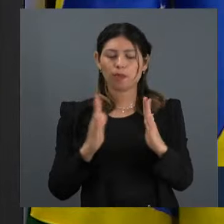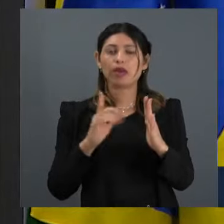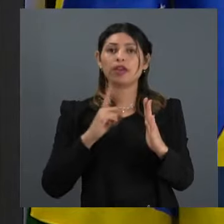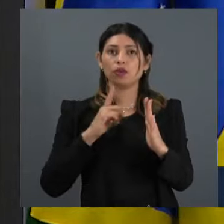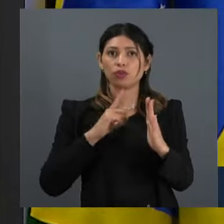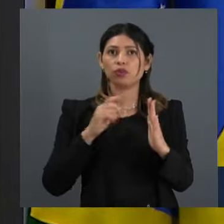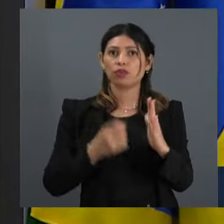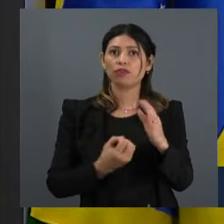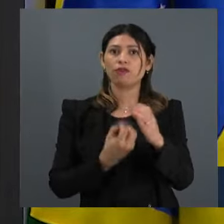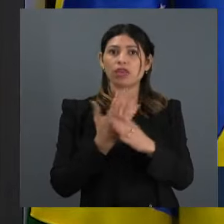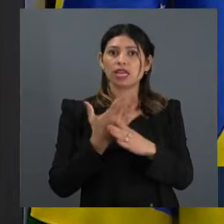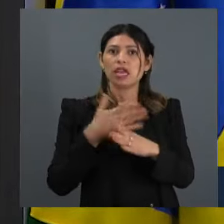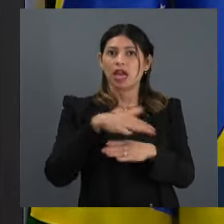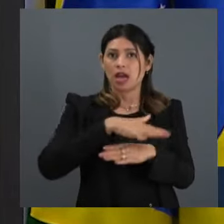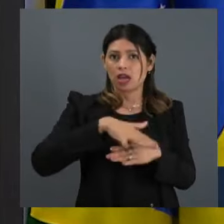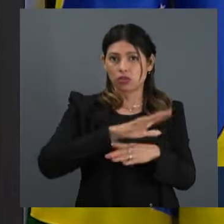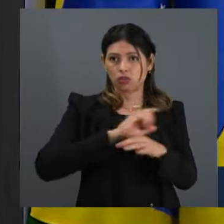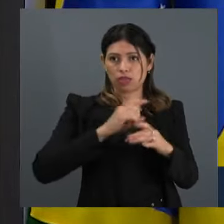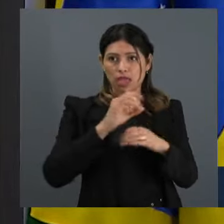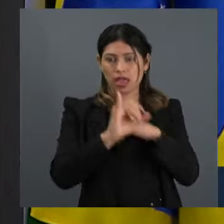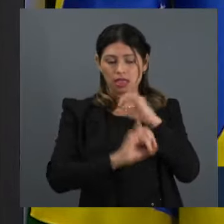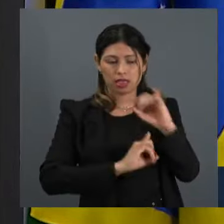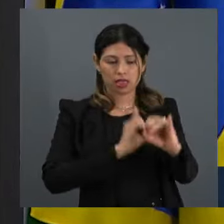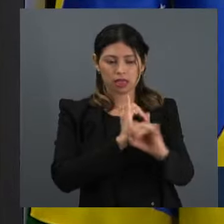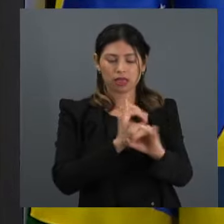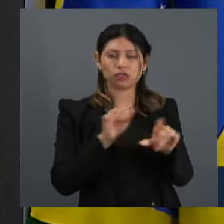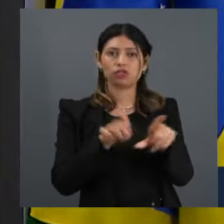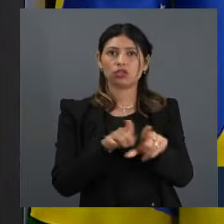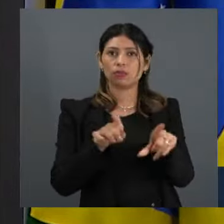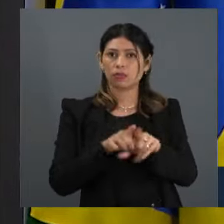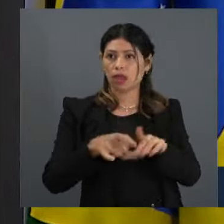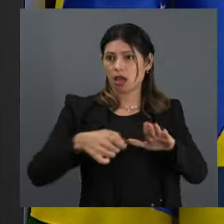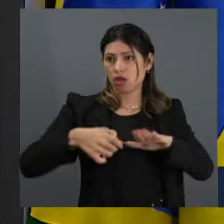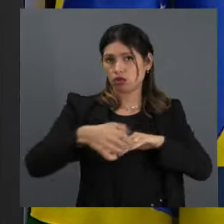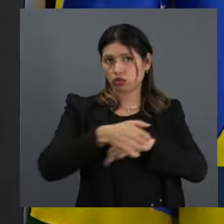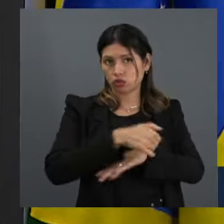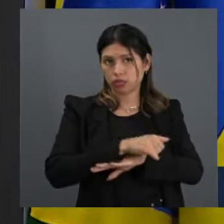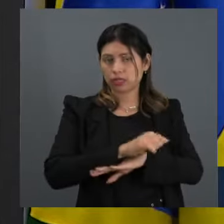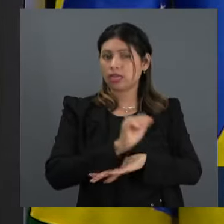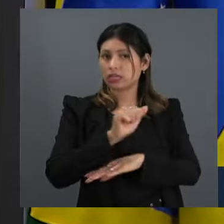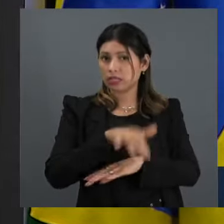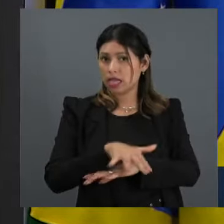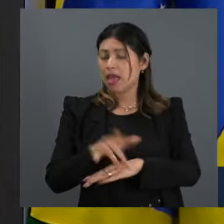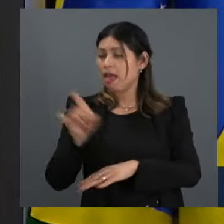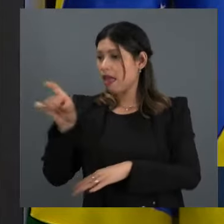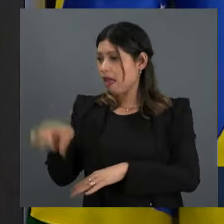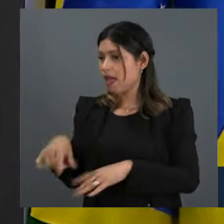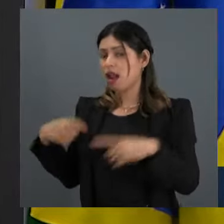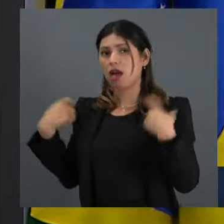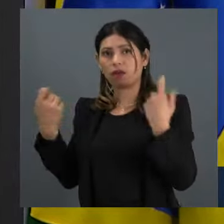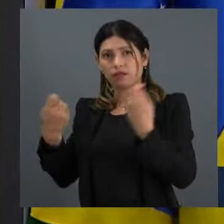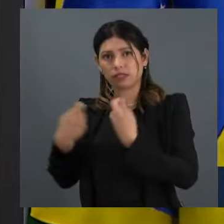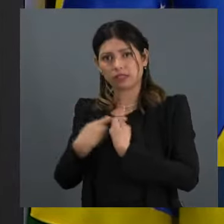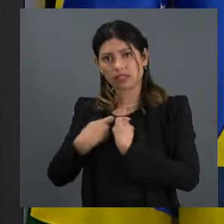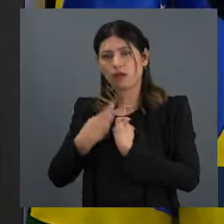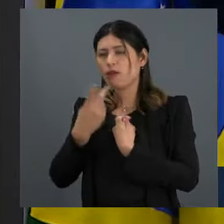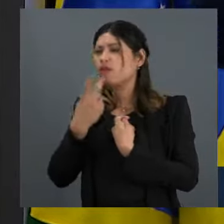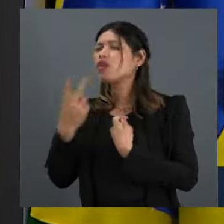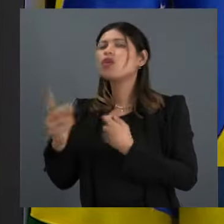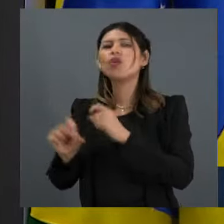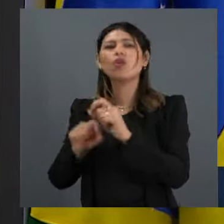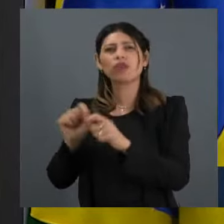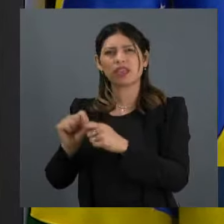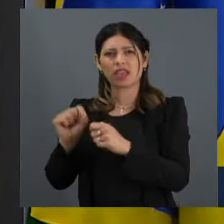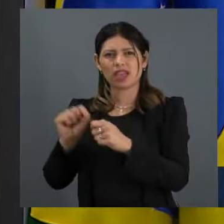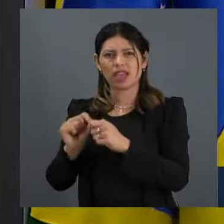internet e redes sociais, sim. A ministra, em seu discurso, também fez rasgados elogios ao desempenho do seu